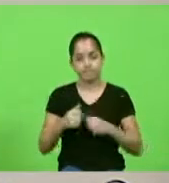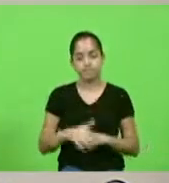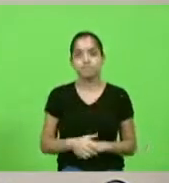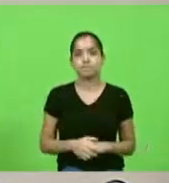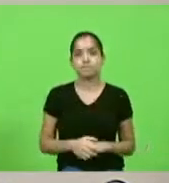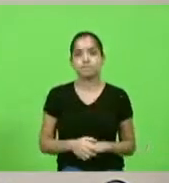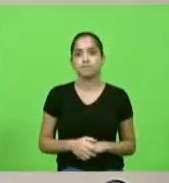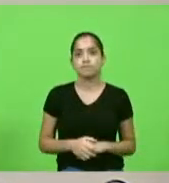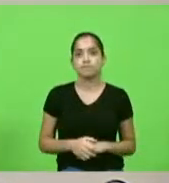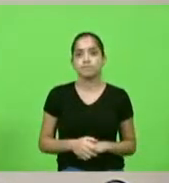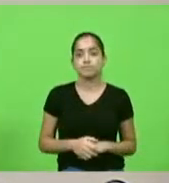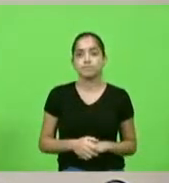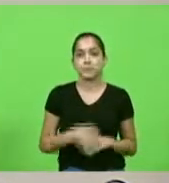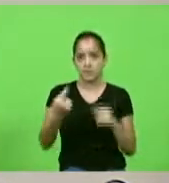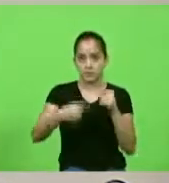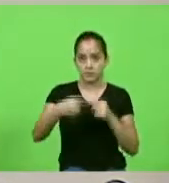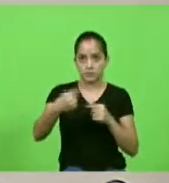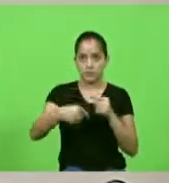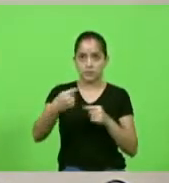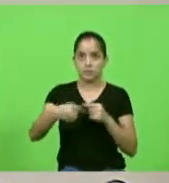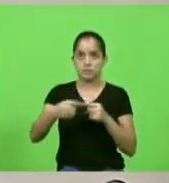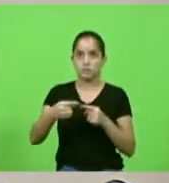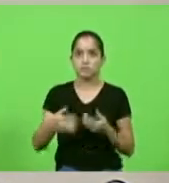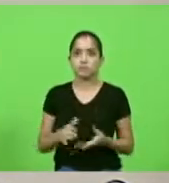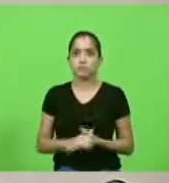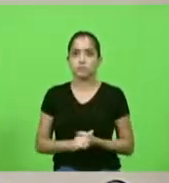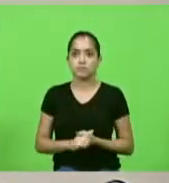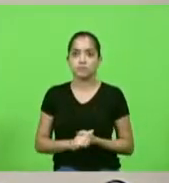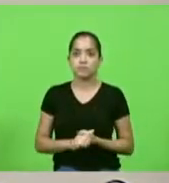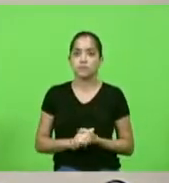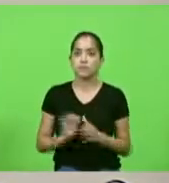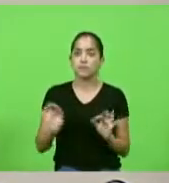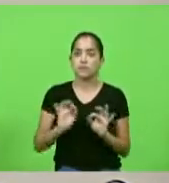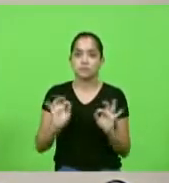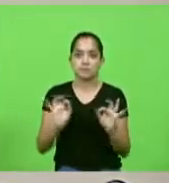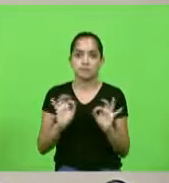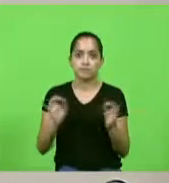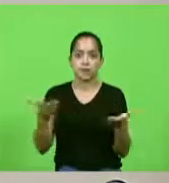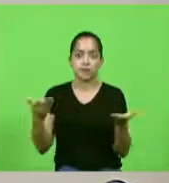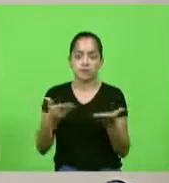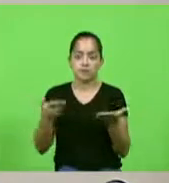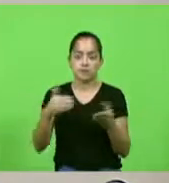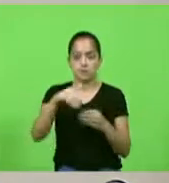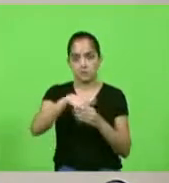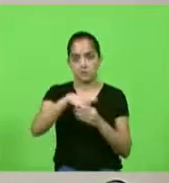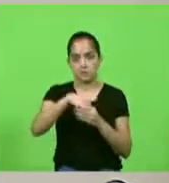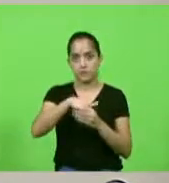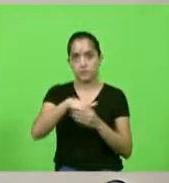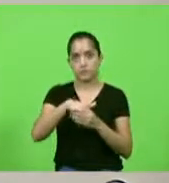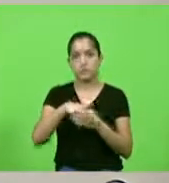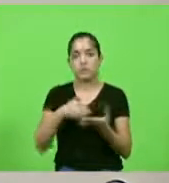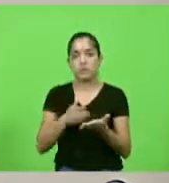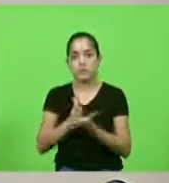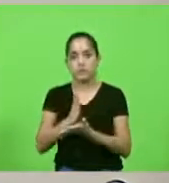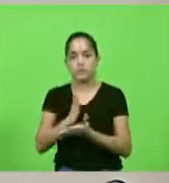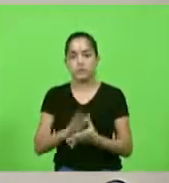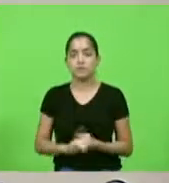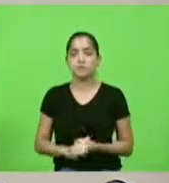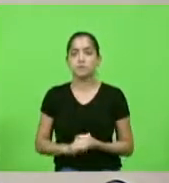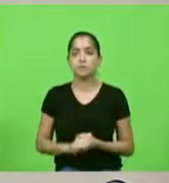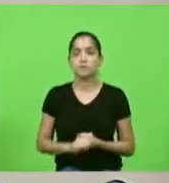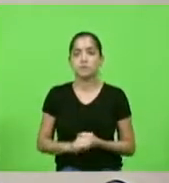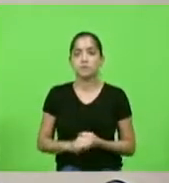em discussão não havendo quem queira discutir em votação aprovado